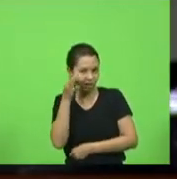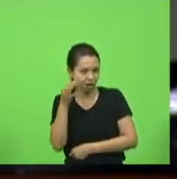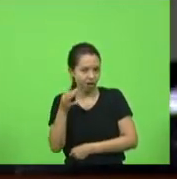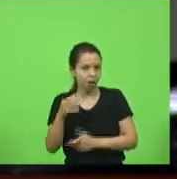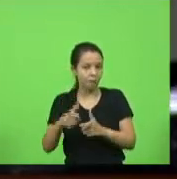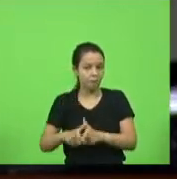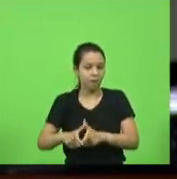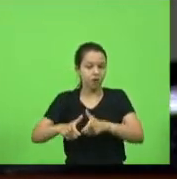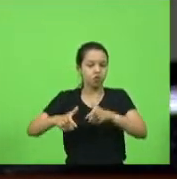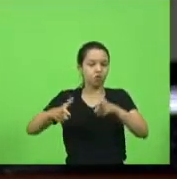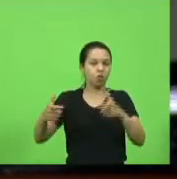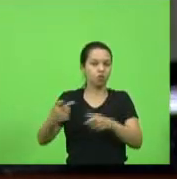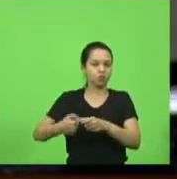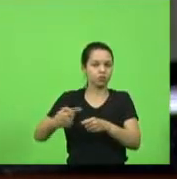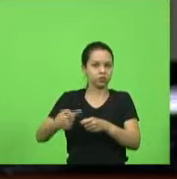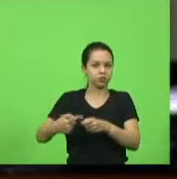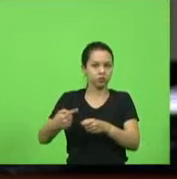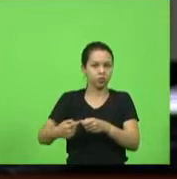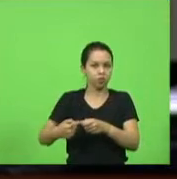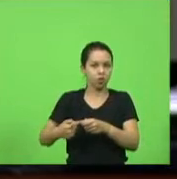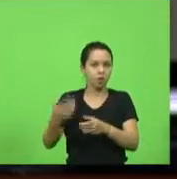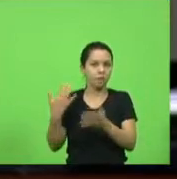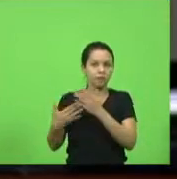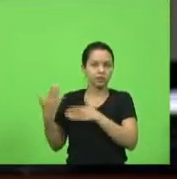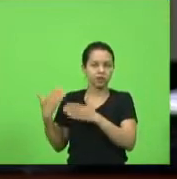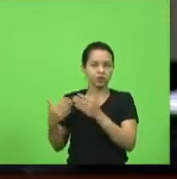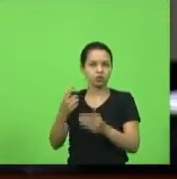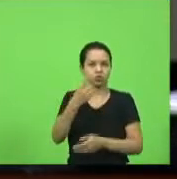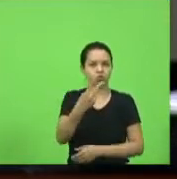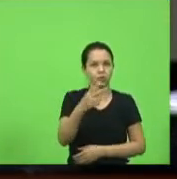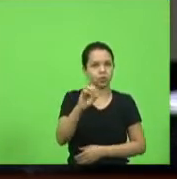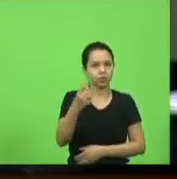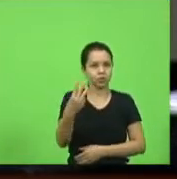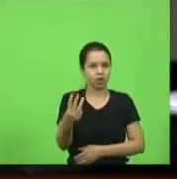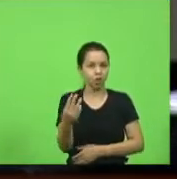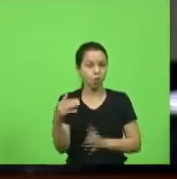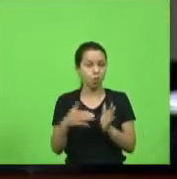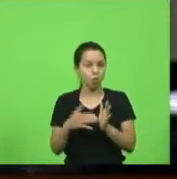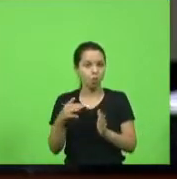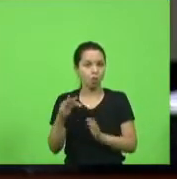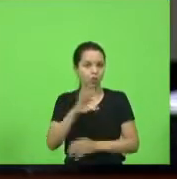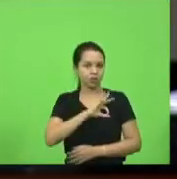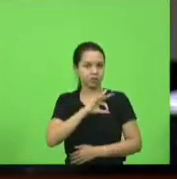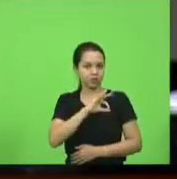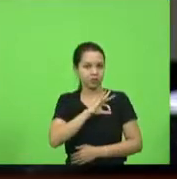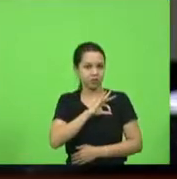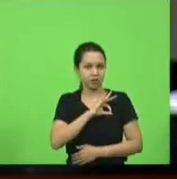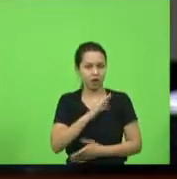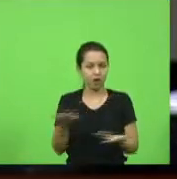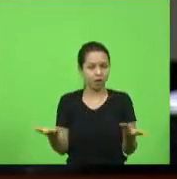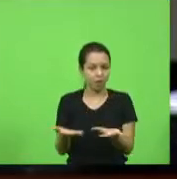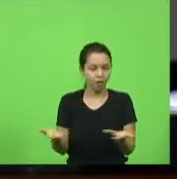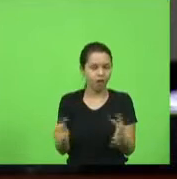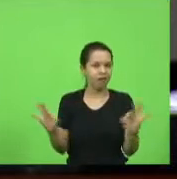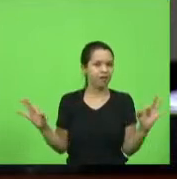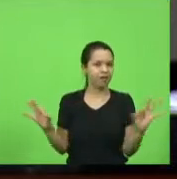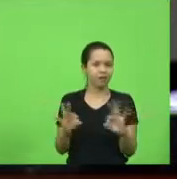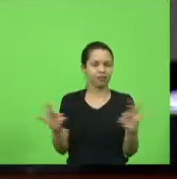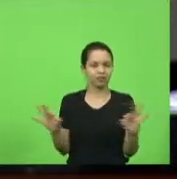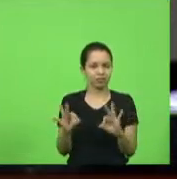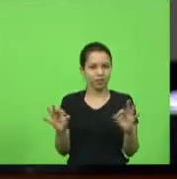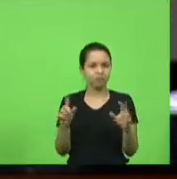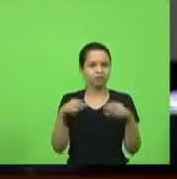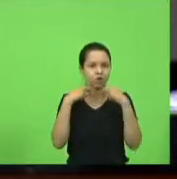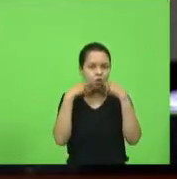O último policial que chegou em Mafra foi em 2013 e agora não está levando nenhum. Isso é uma vergonha com aquela